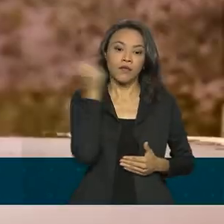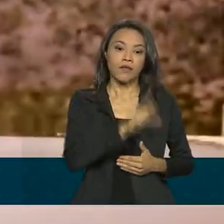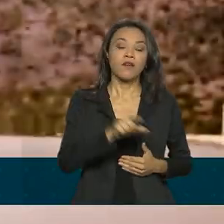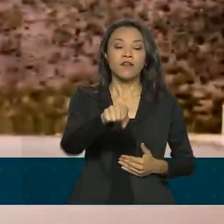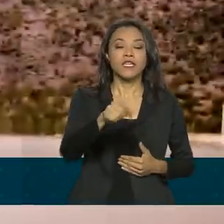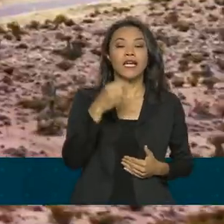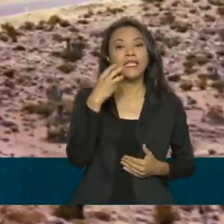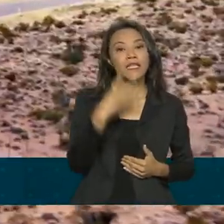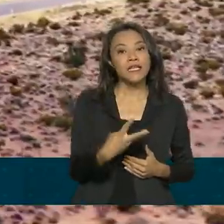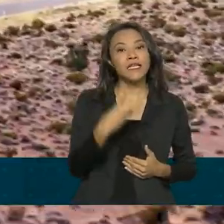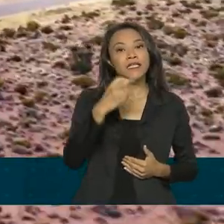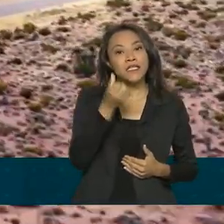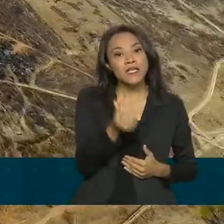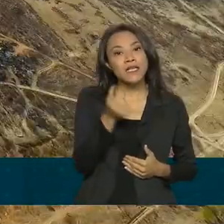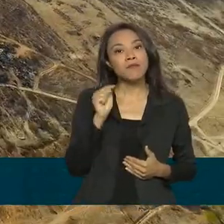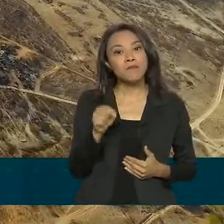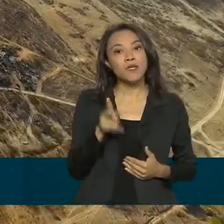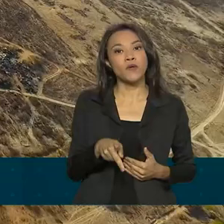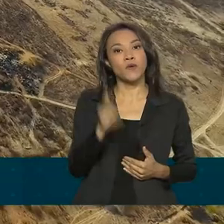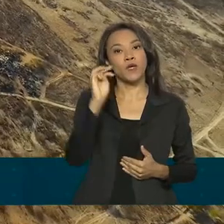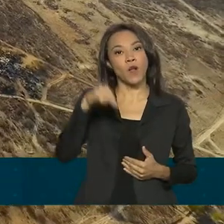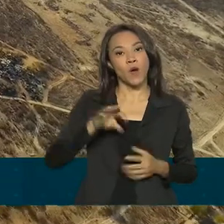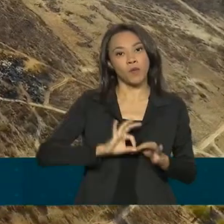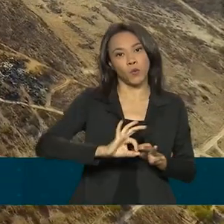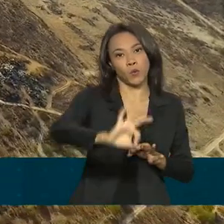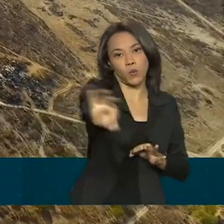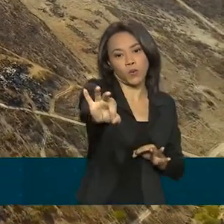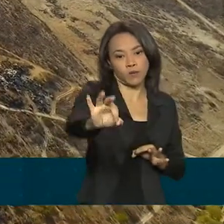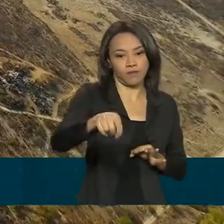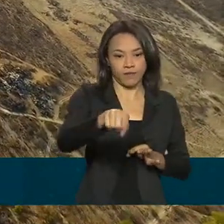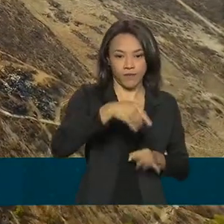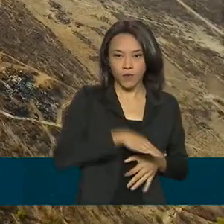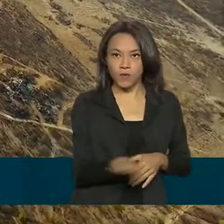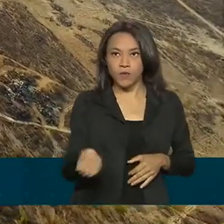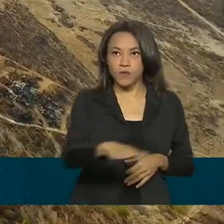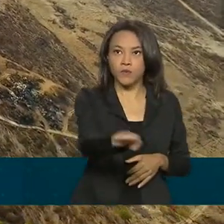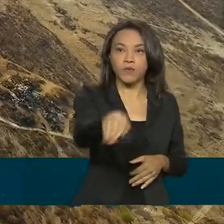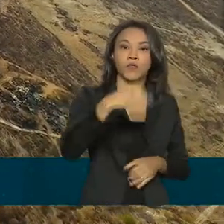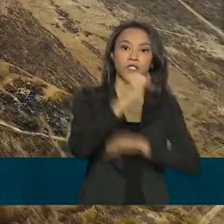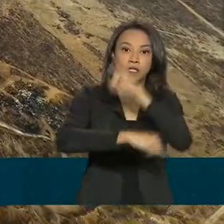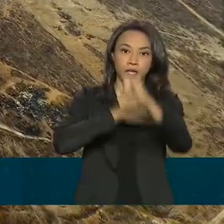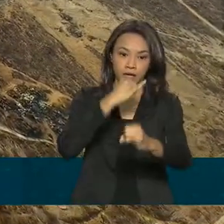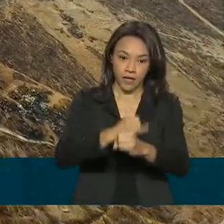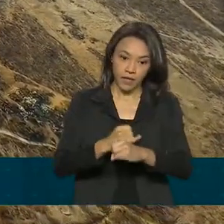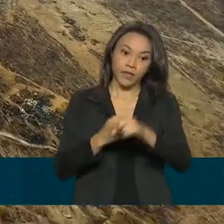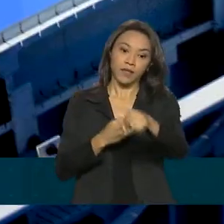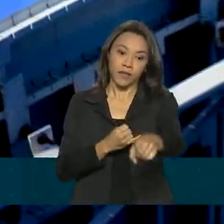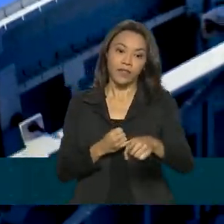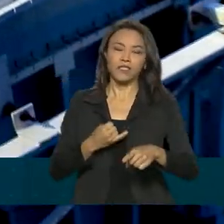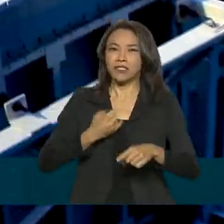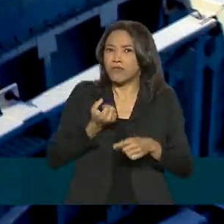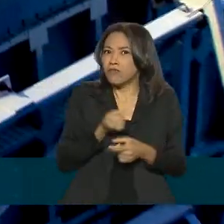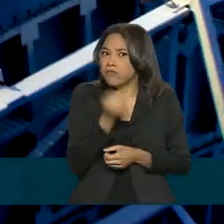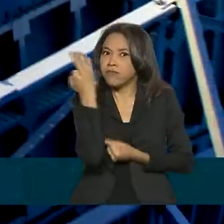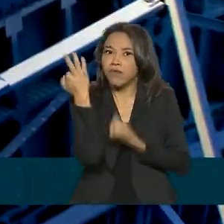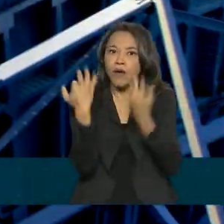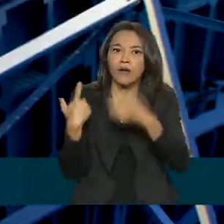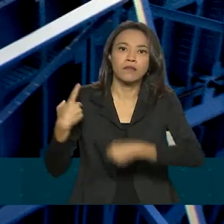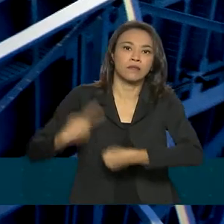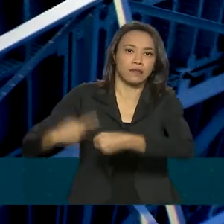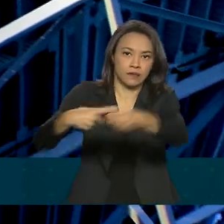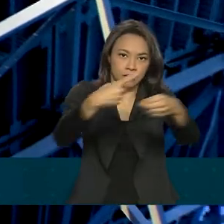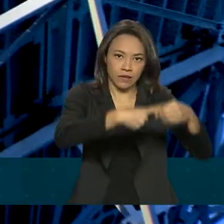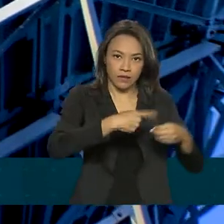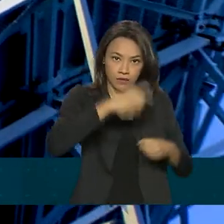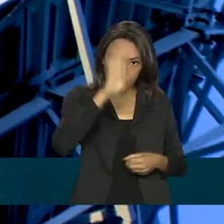quilômetros de rodovias e a todas as 5.570 cidades brasileiras. Segundo o cronograma